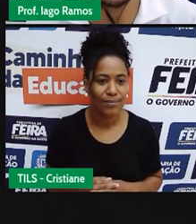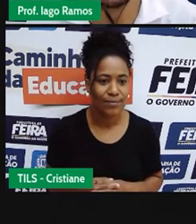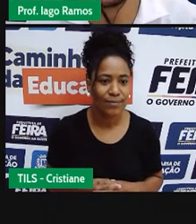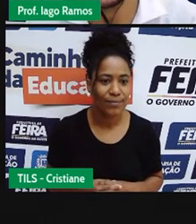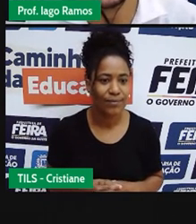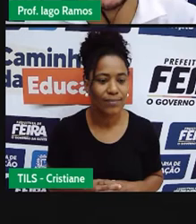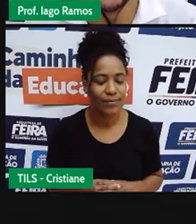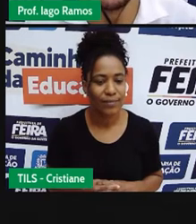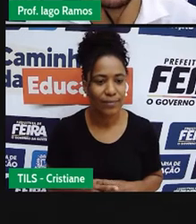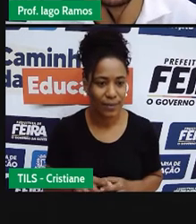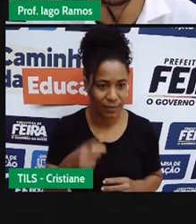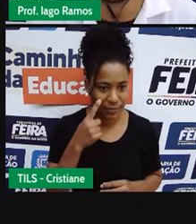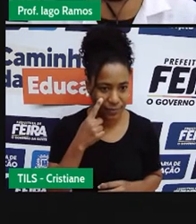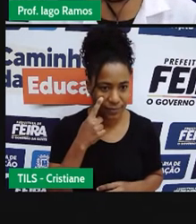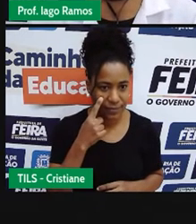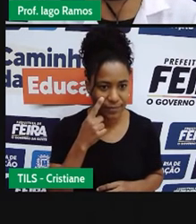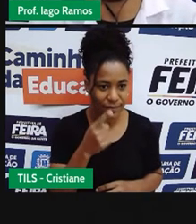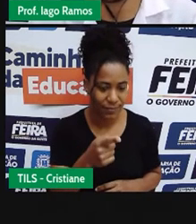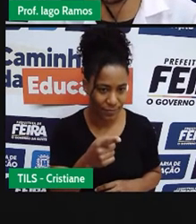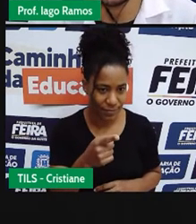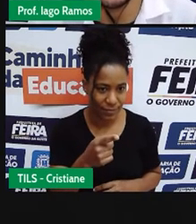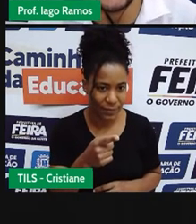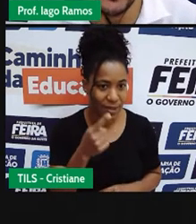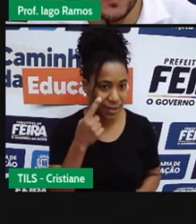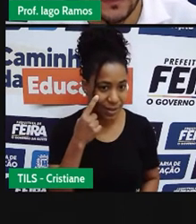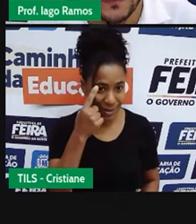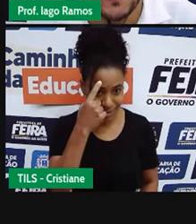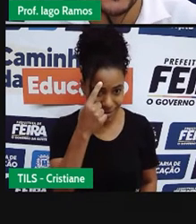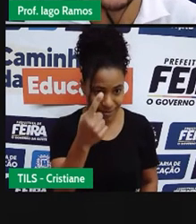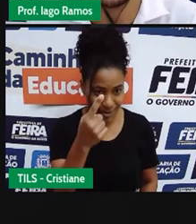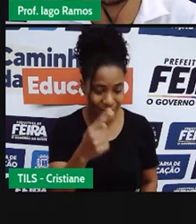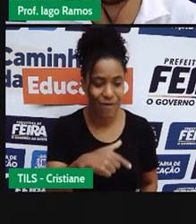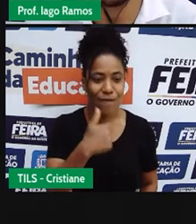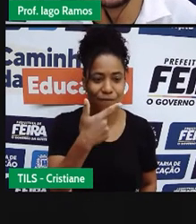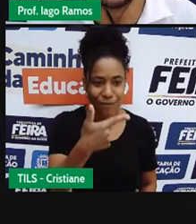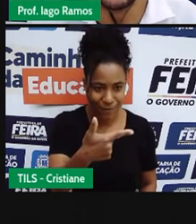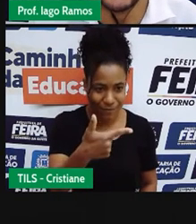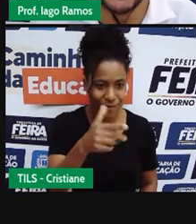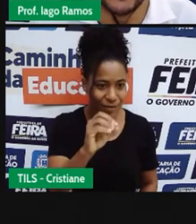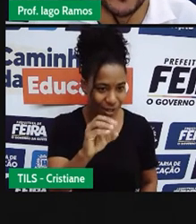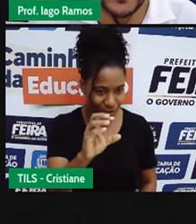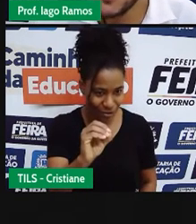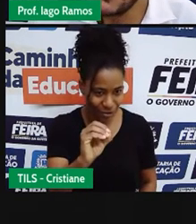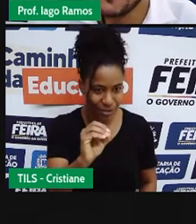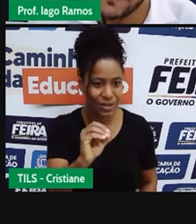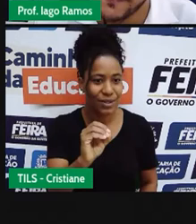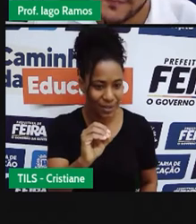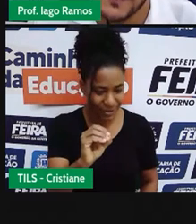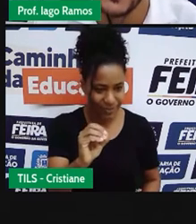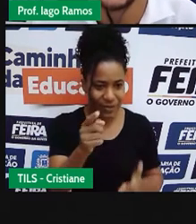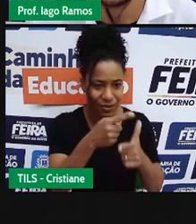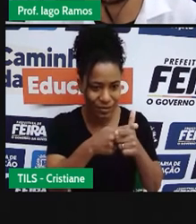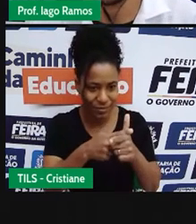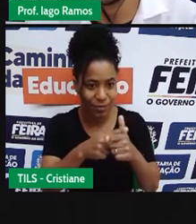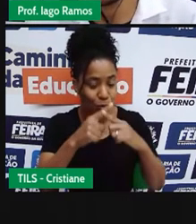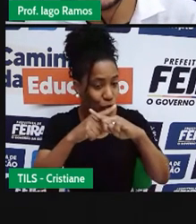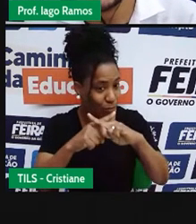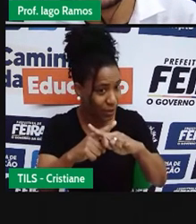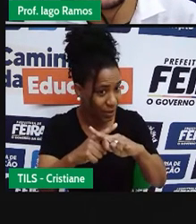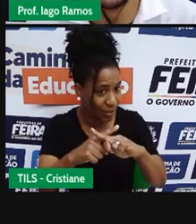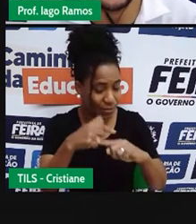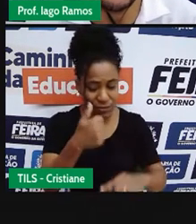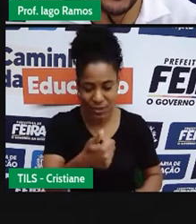é que a gente vai fazer esse cálculo? Pega o 20 lá em cima, multiplica por 120, e o